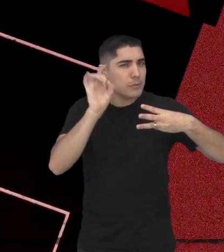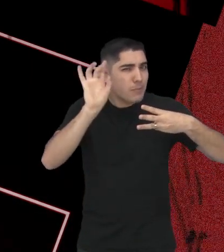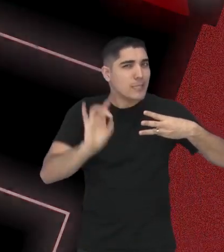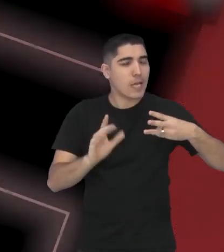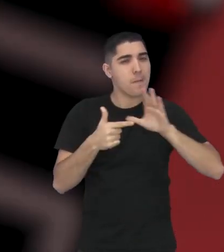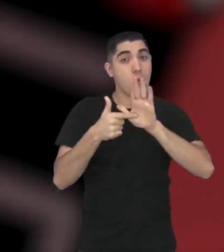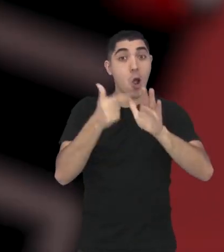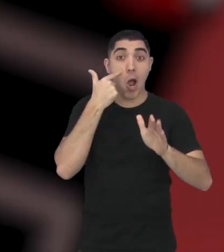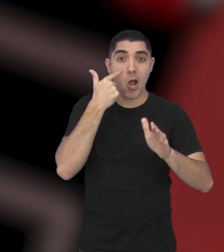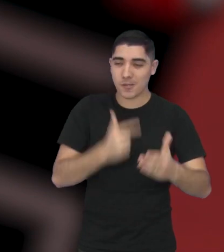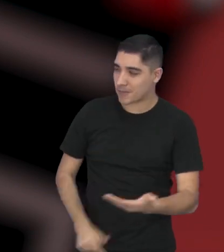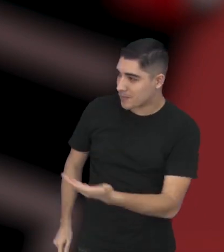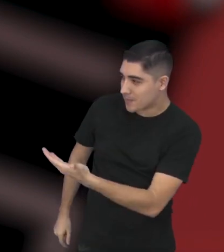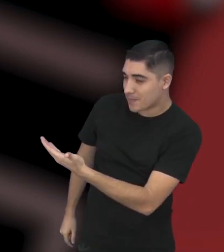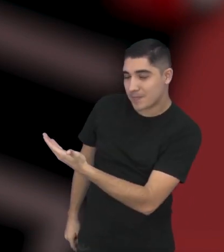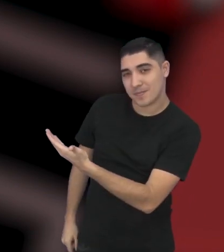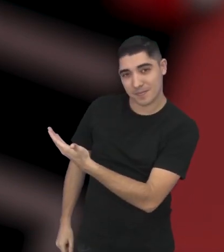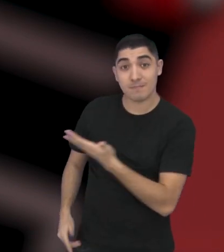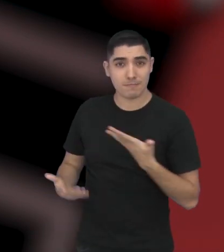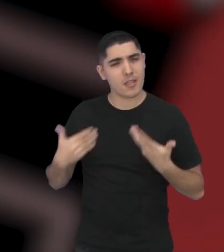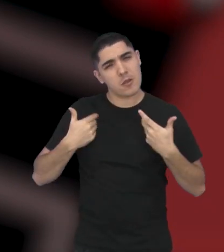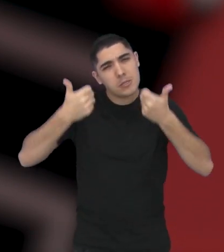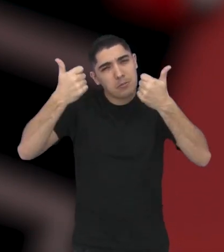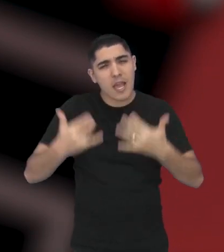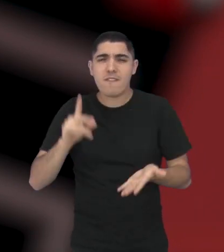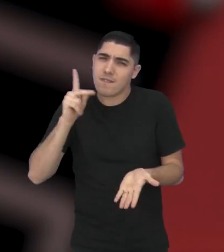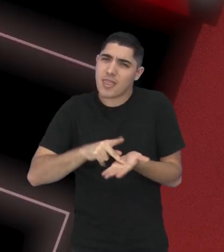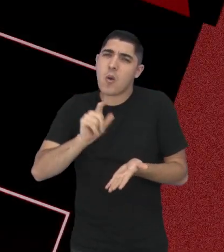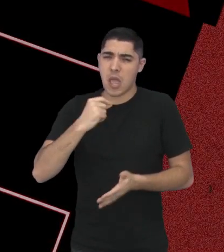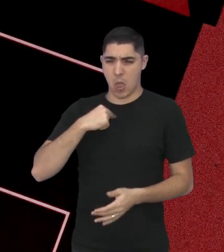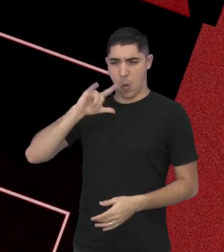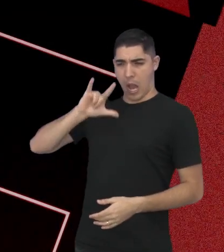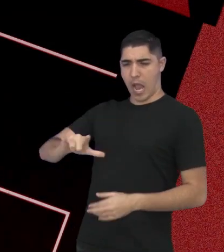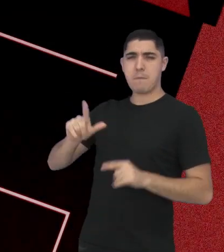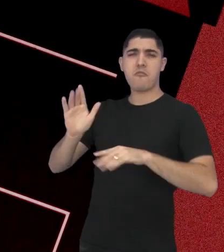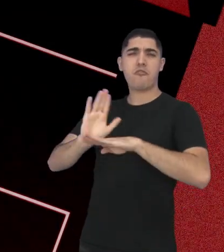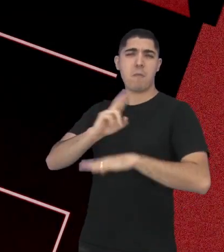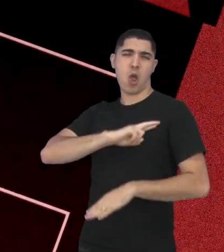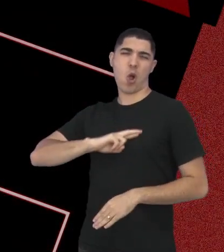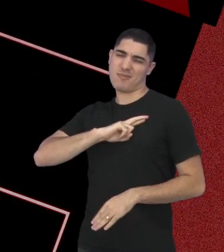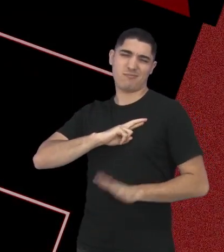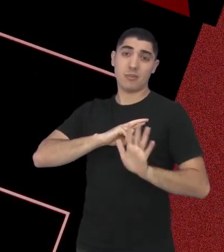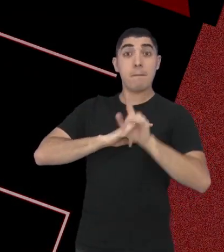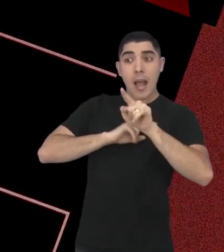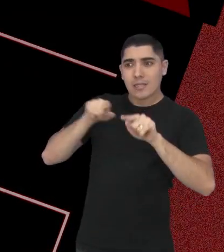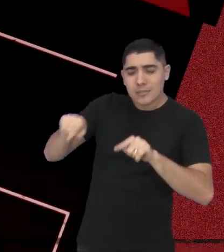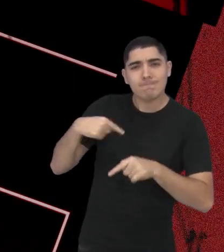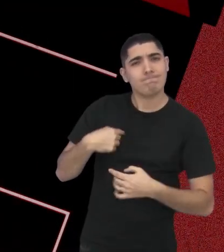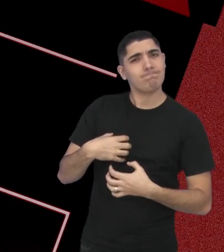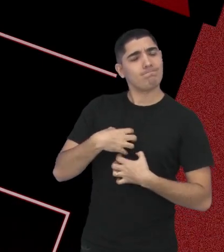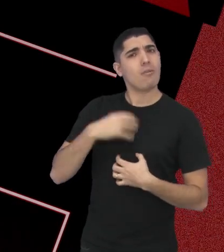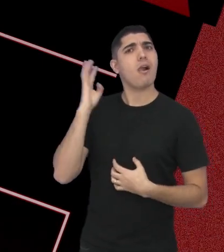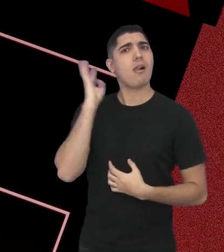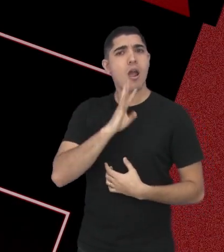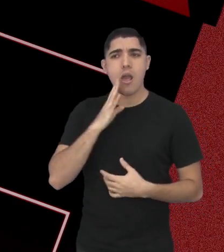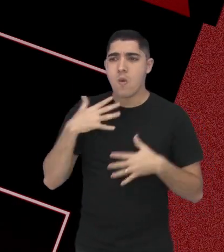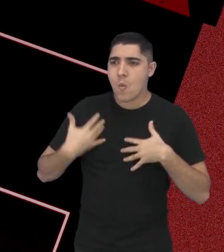precisamente o primeiro, que é Antes do Amanhecer. Eu confesso que eu não sou a maior fã de Comances, não, mas esse me pegou porque eu acho ele bem